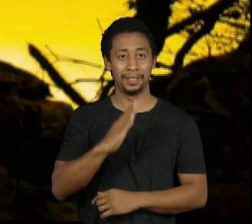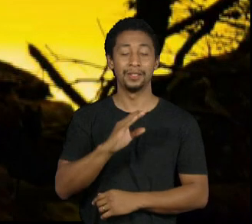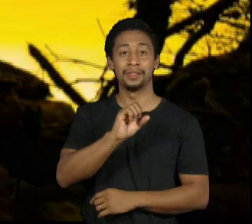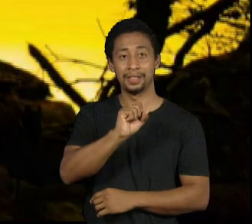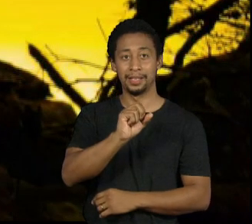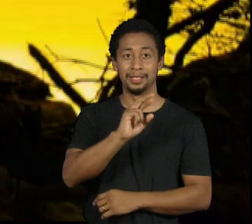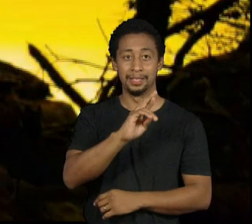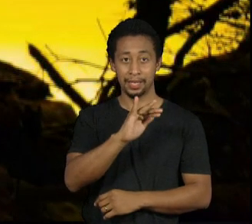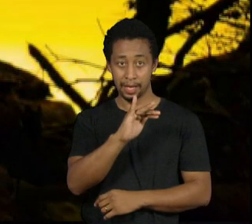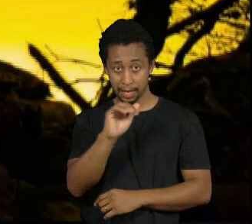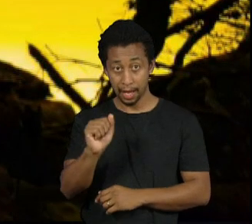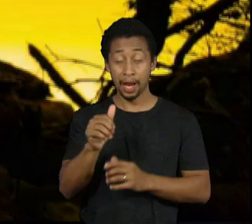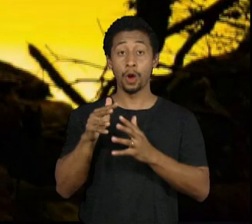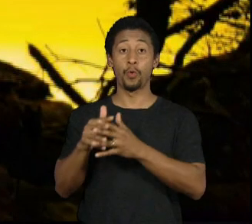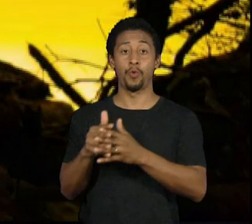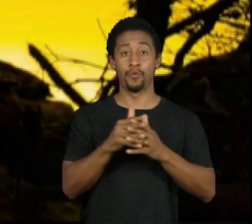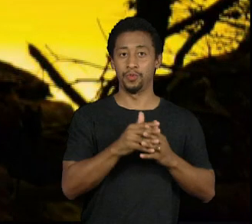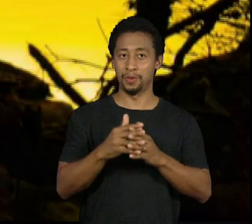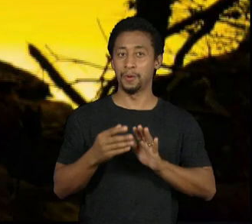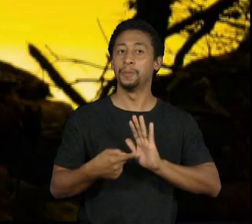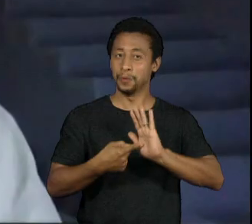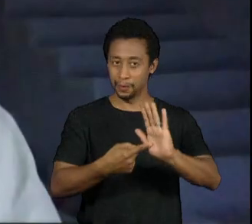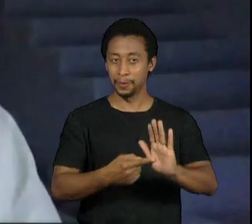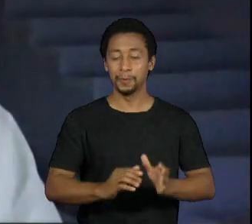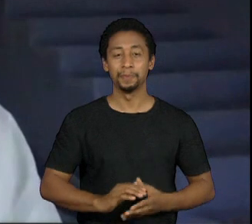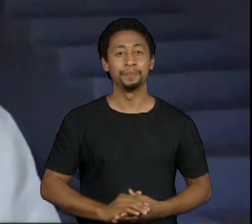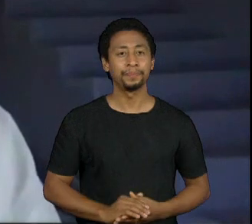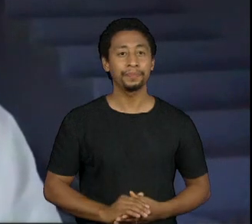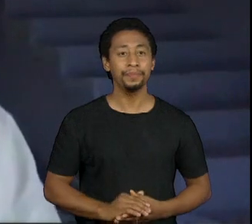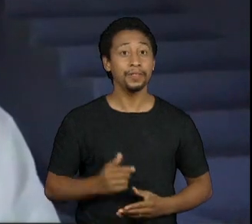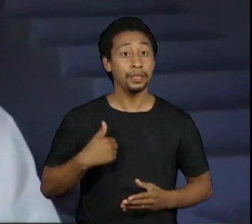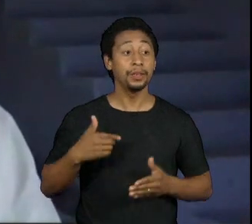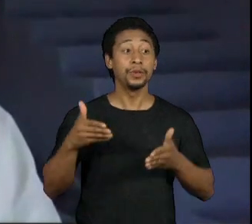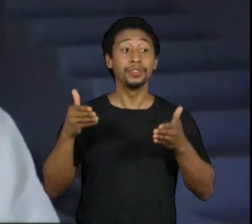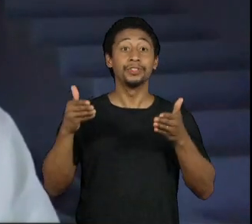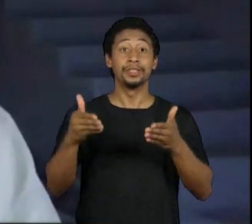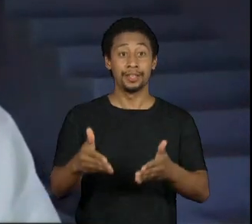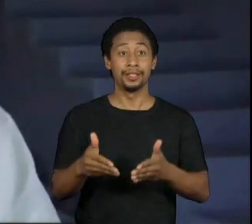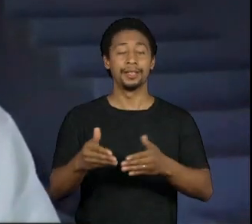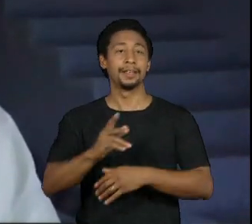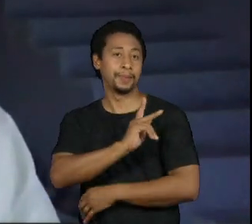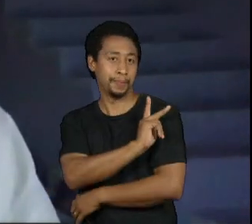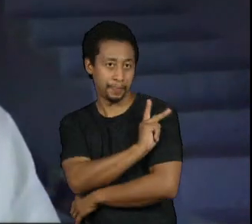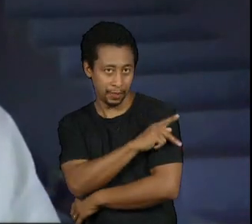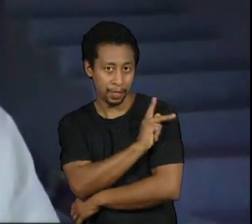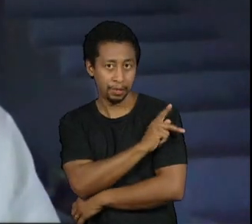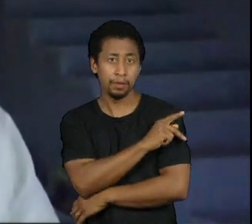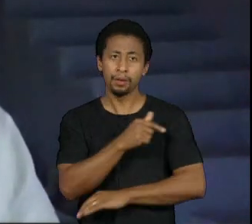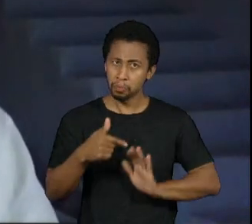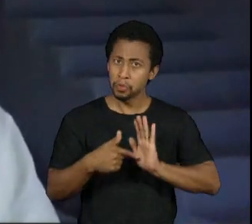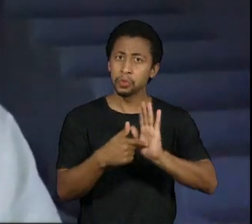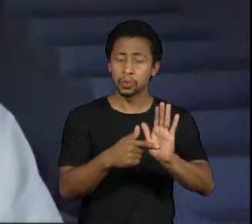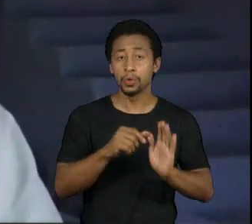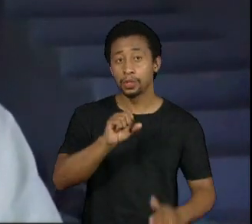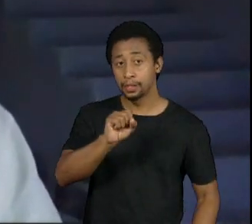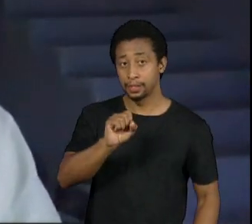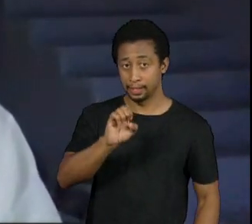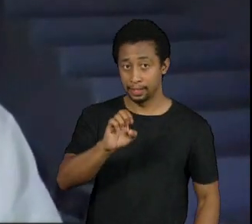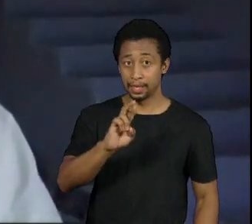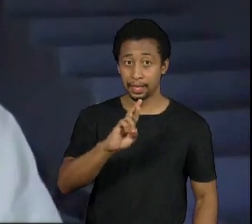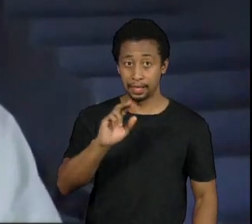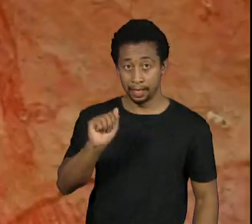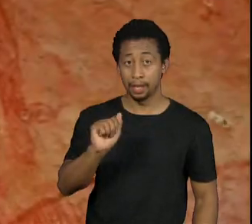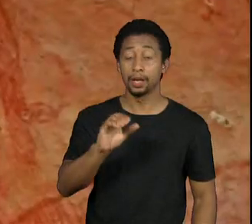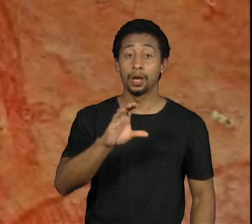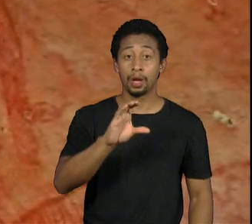Confusões. Quando eu cheguei no Piauí, na década de 90, me falaram da Serra das Confusões e eu achei